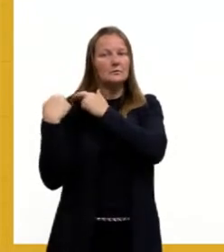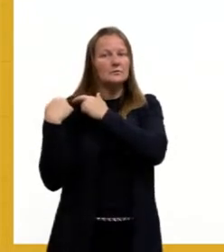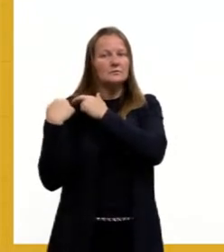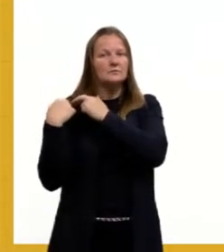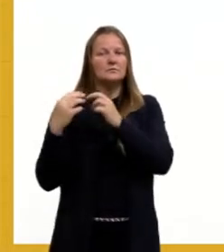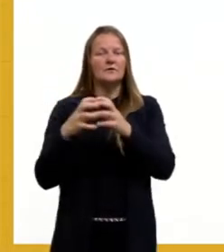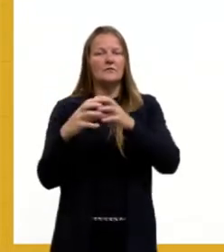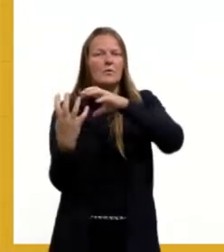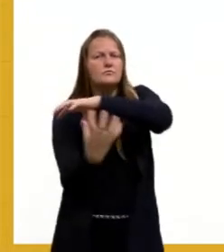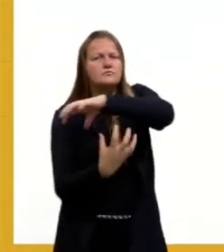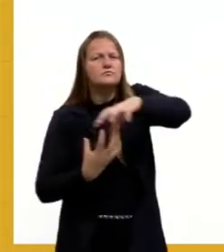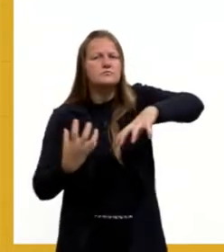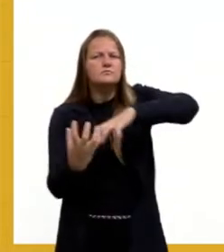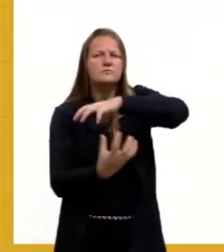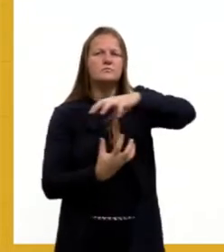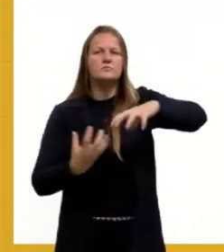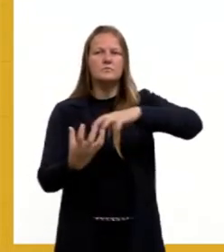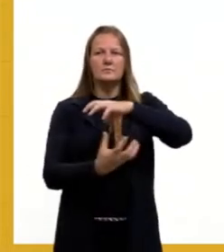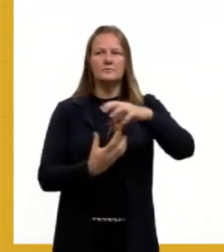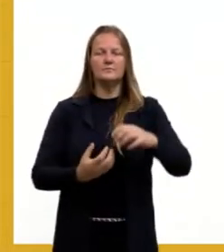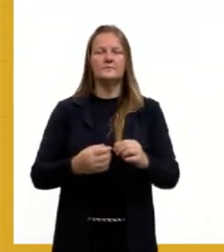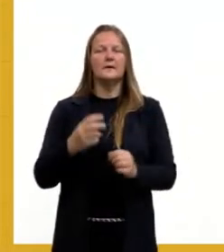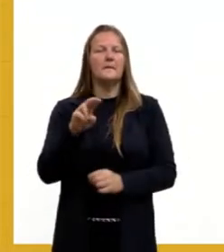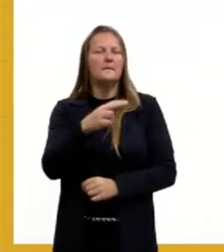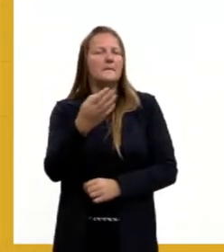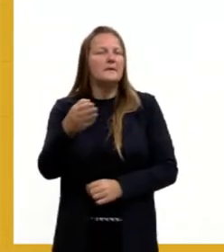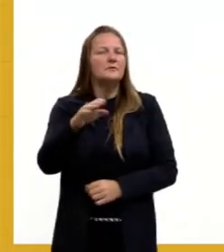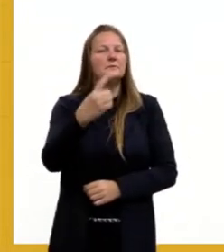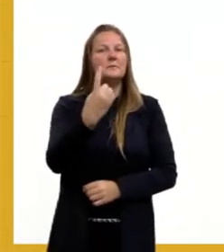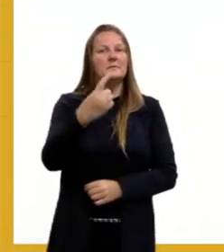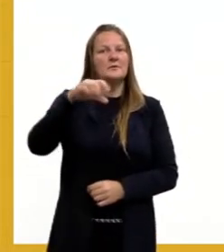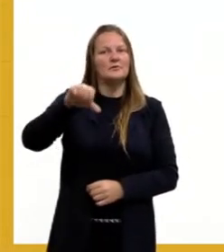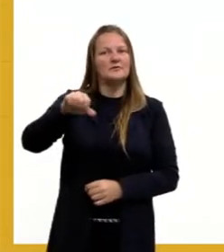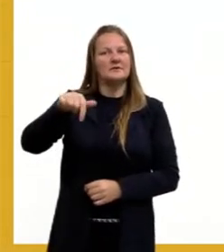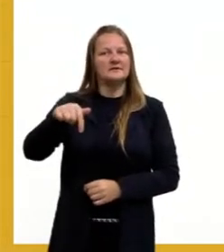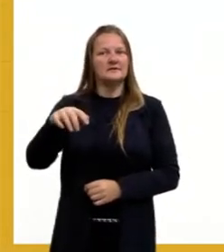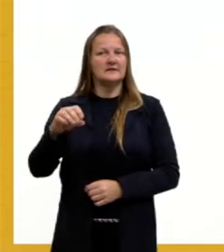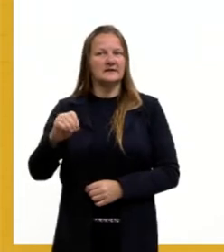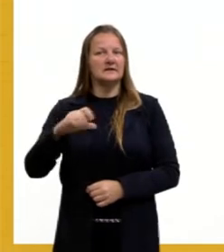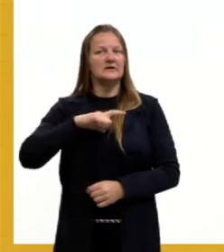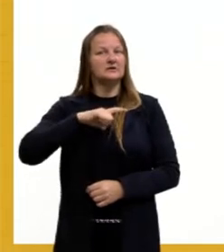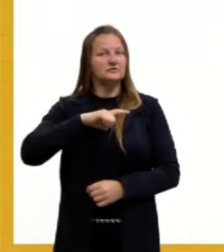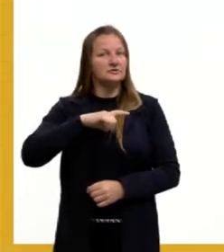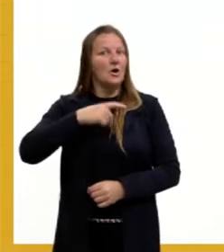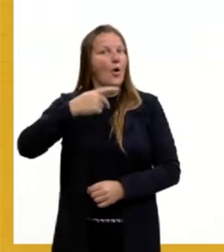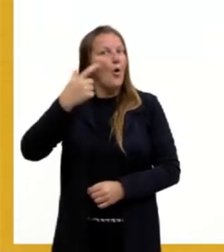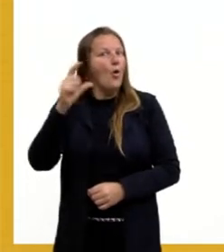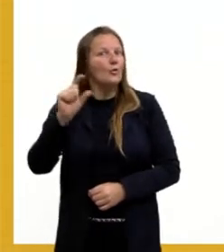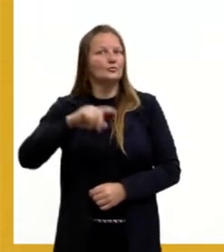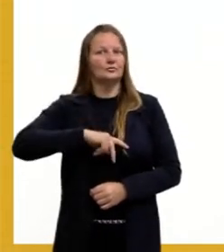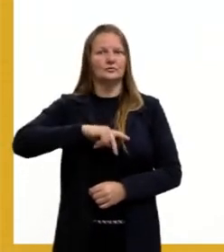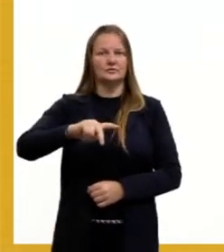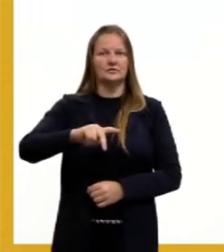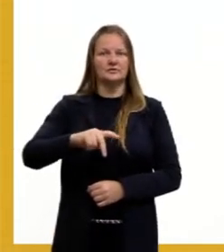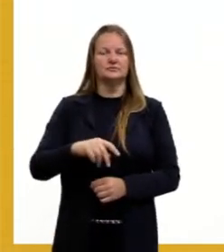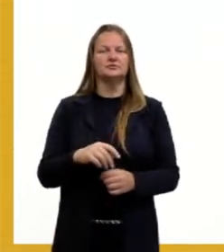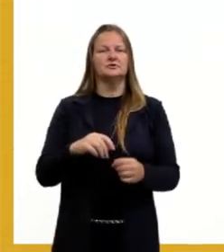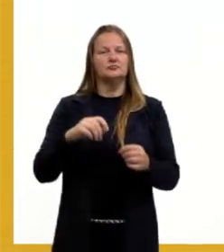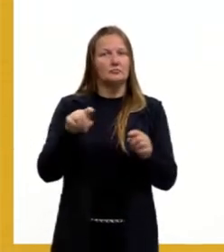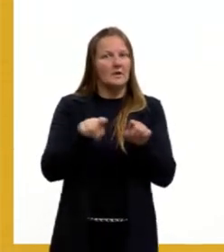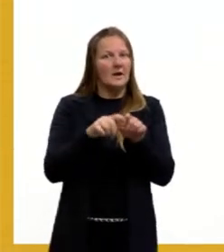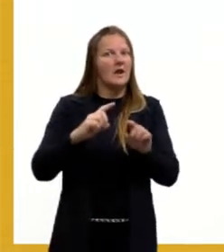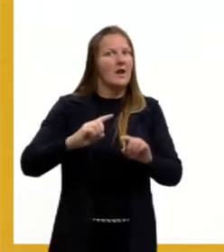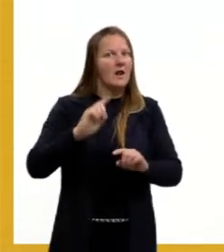revolução. Na década de 70, tinha um outro presidente, né, no Irã, ele era muito ligado